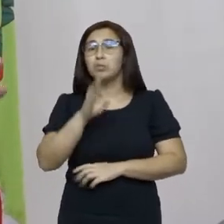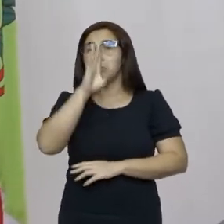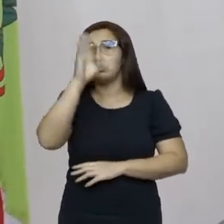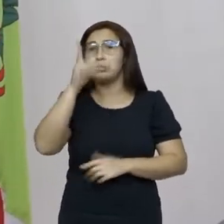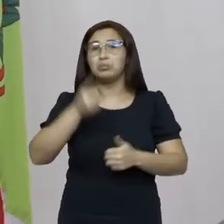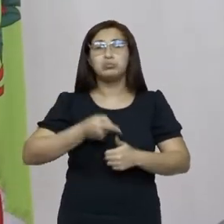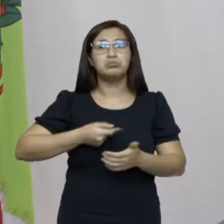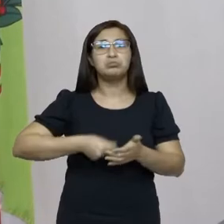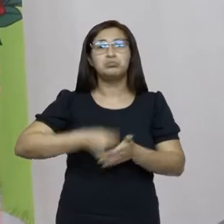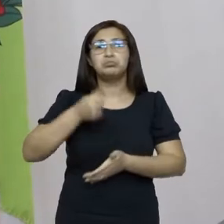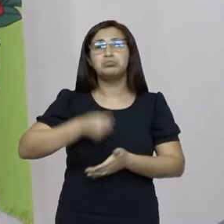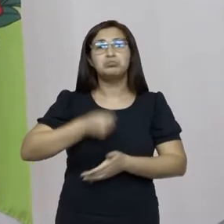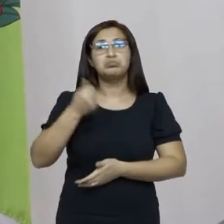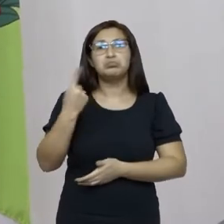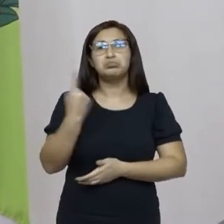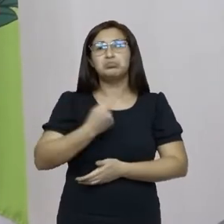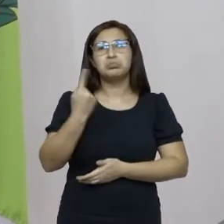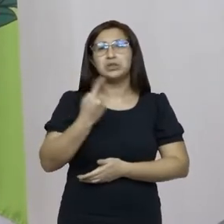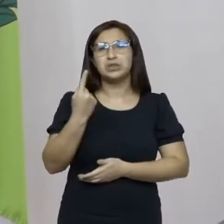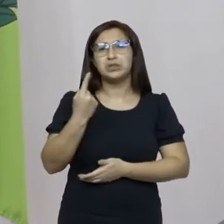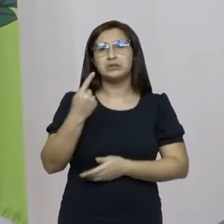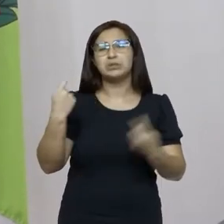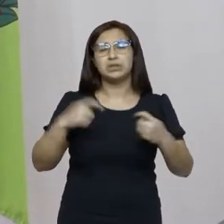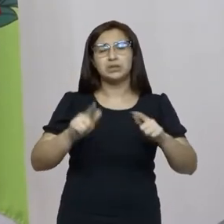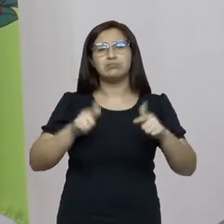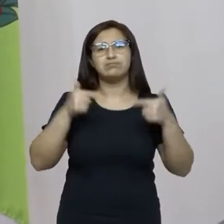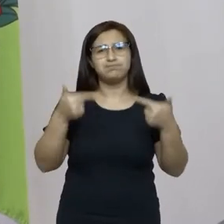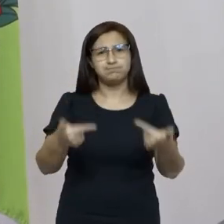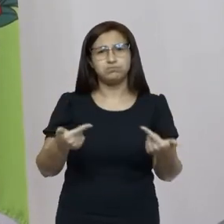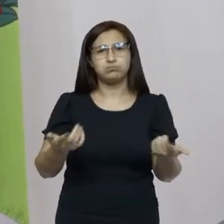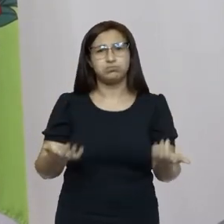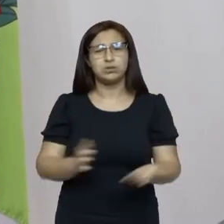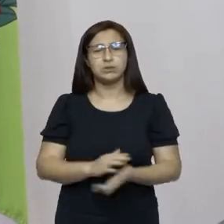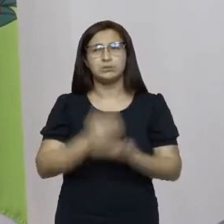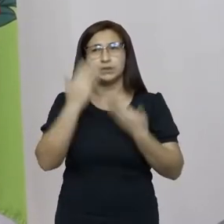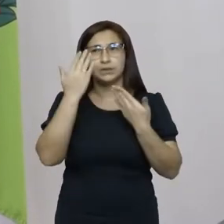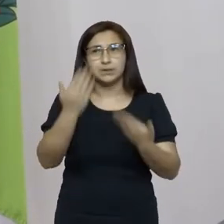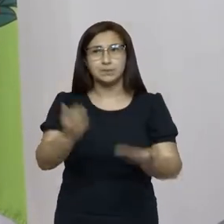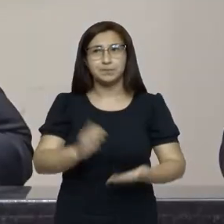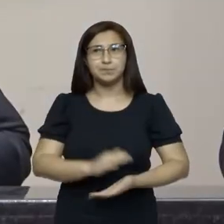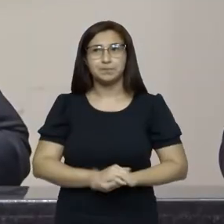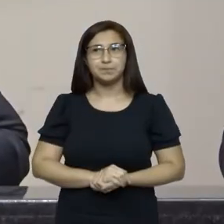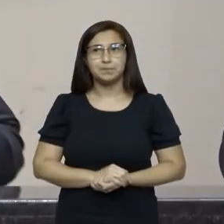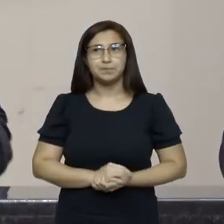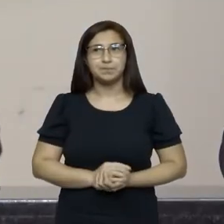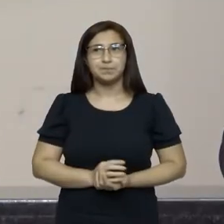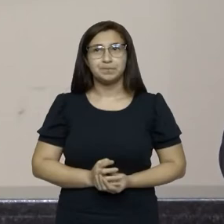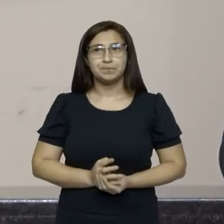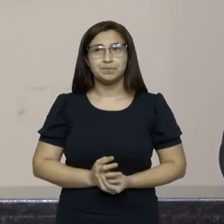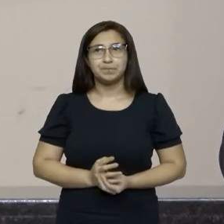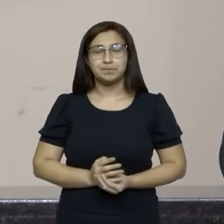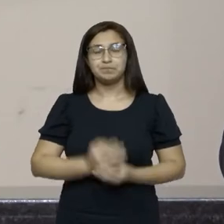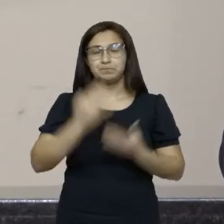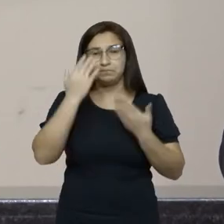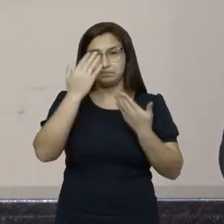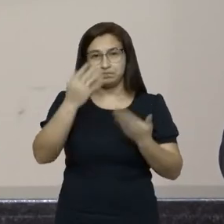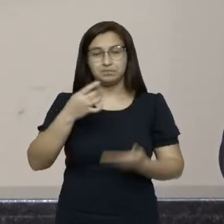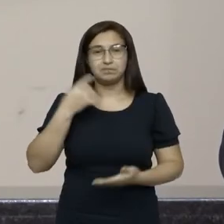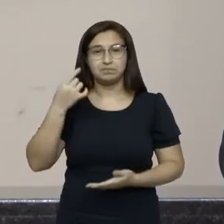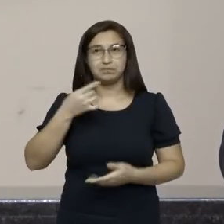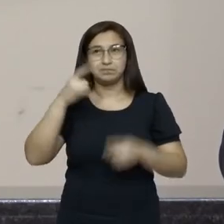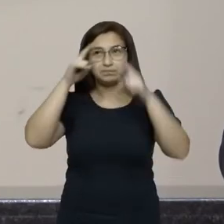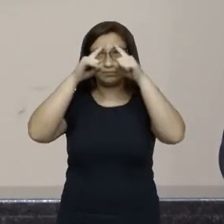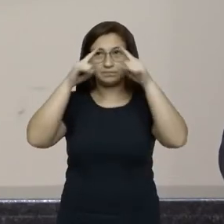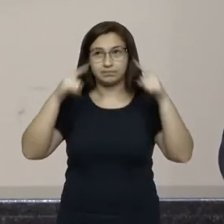se for prioridade tem que tomar as ações necessárias obrigado Obrigado deputado Neudir Sareta o